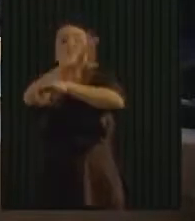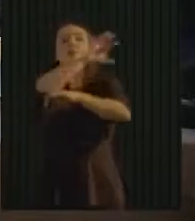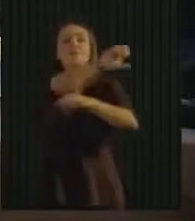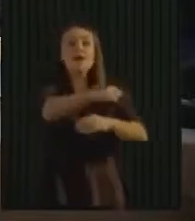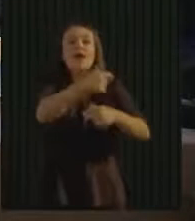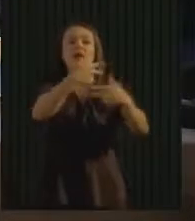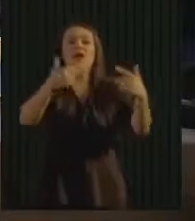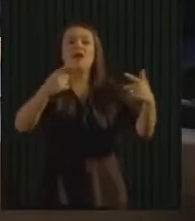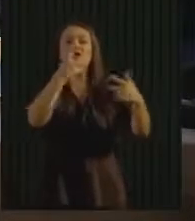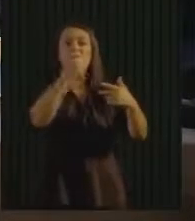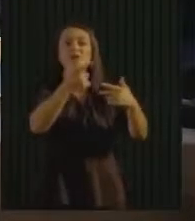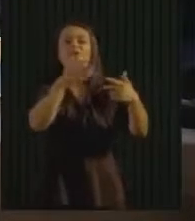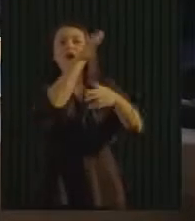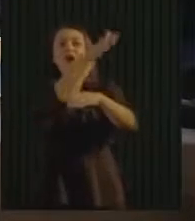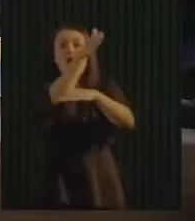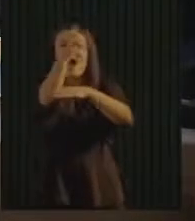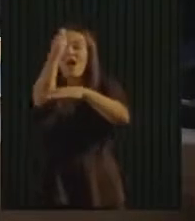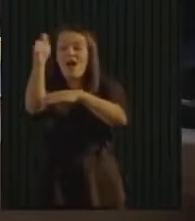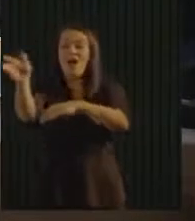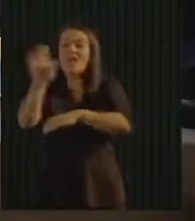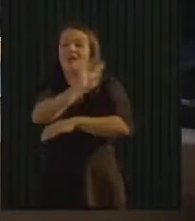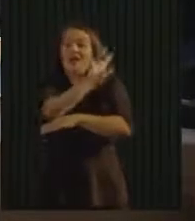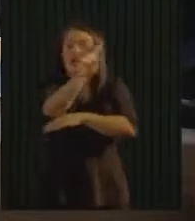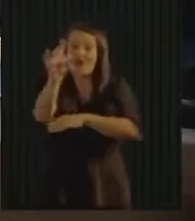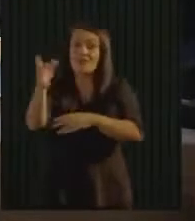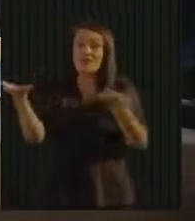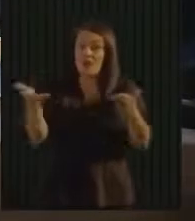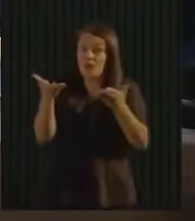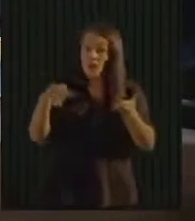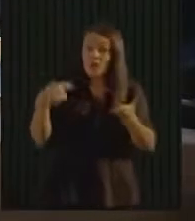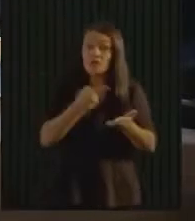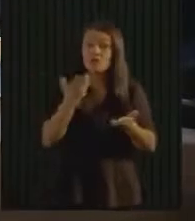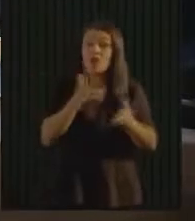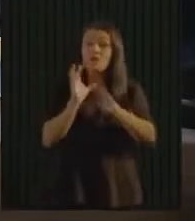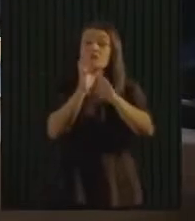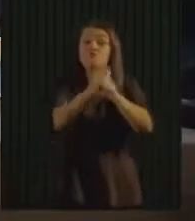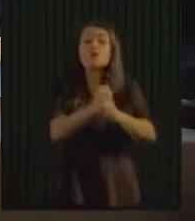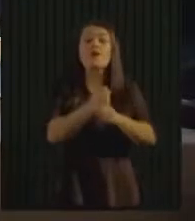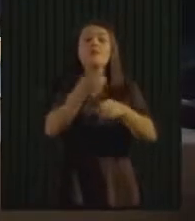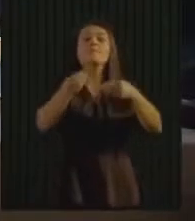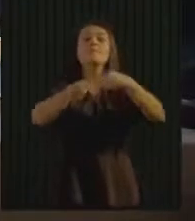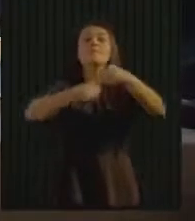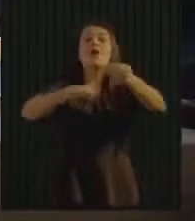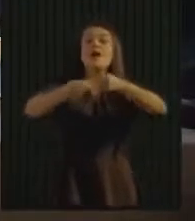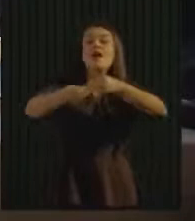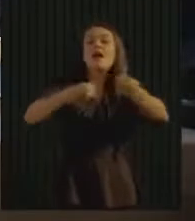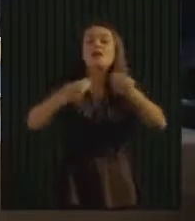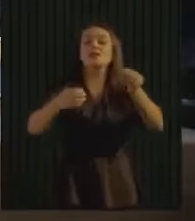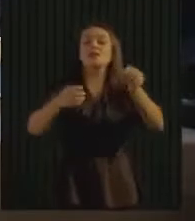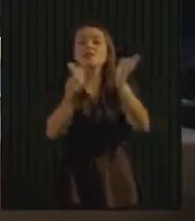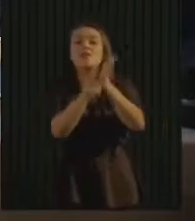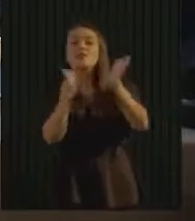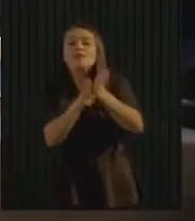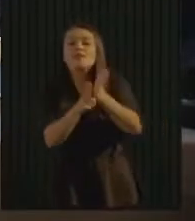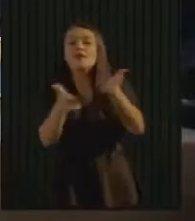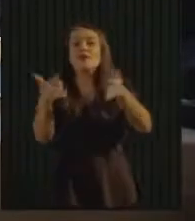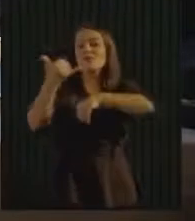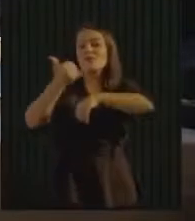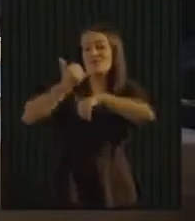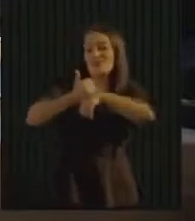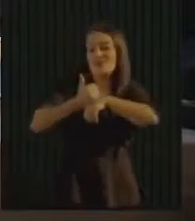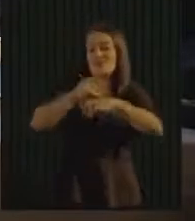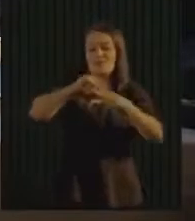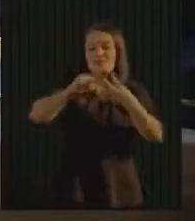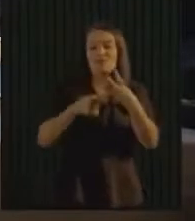separando. Então a ideia é que o caminhão agora colete somente plástico, papel e metal na coleta seletiva.